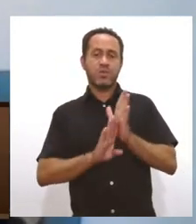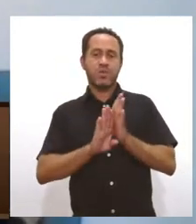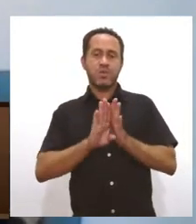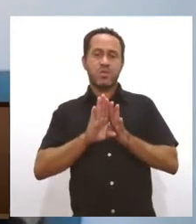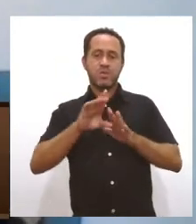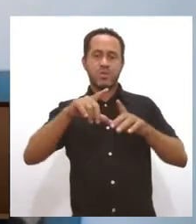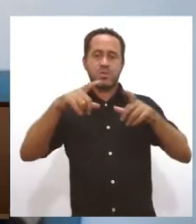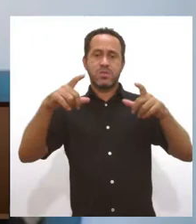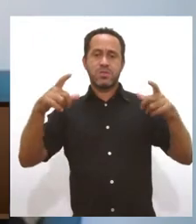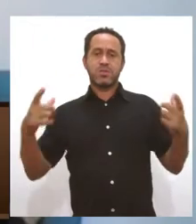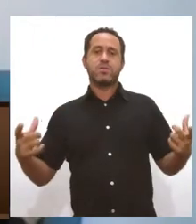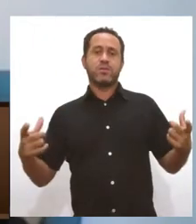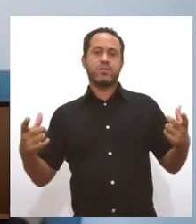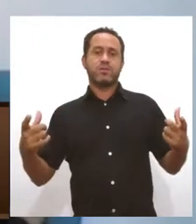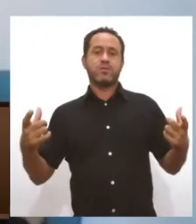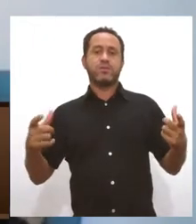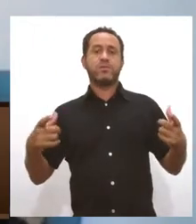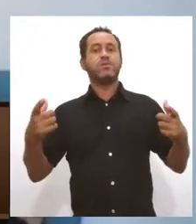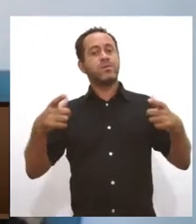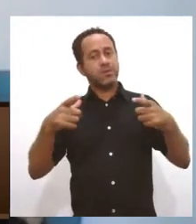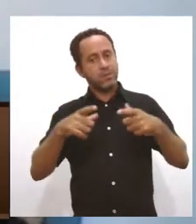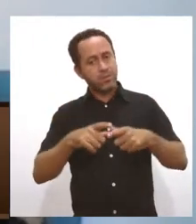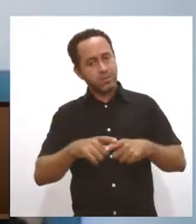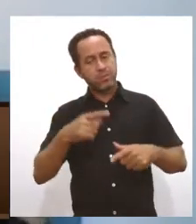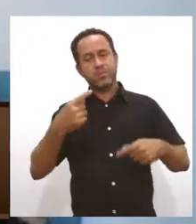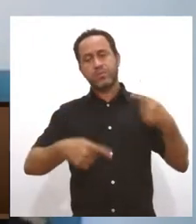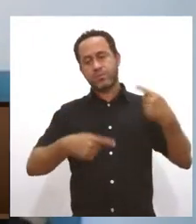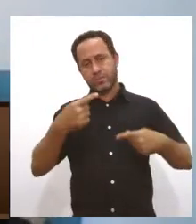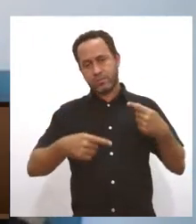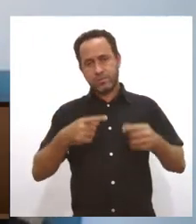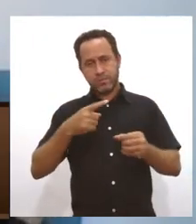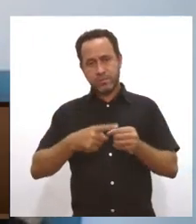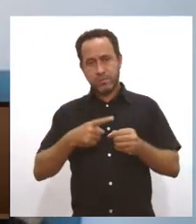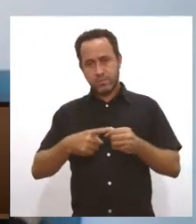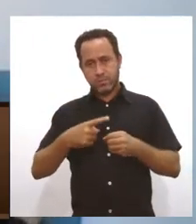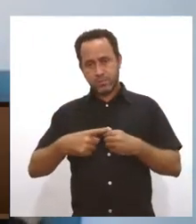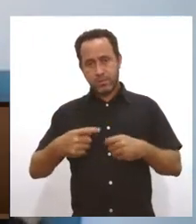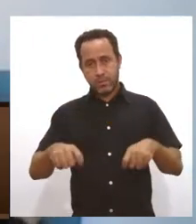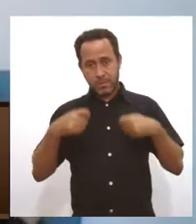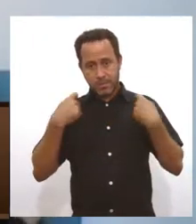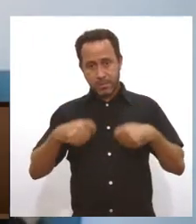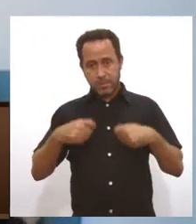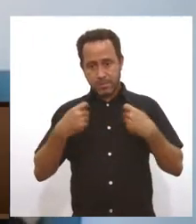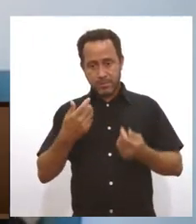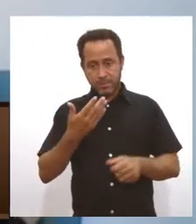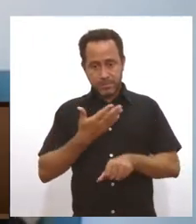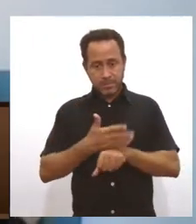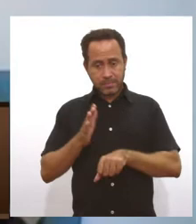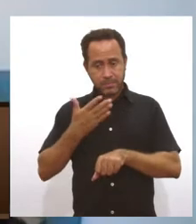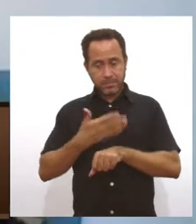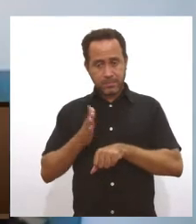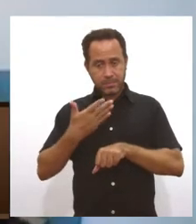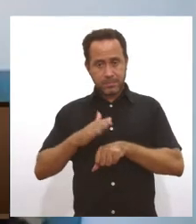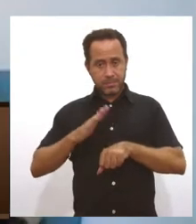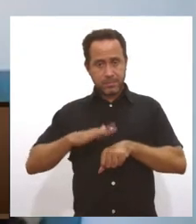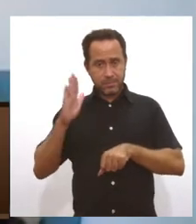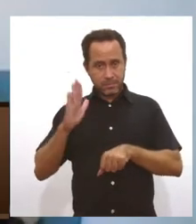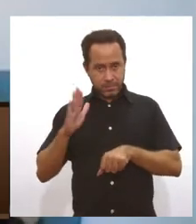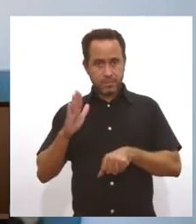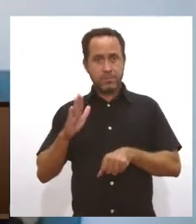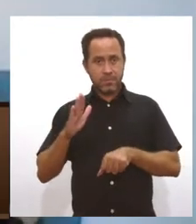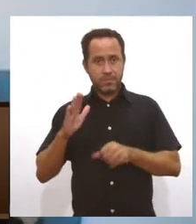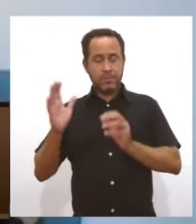preconiza a política. Então, os municípios, eles precisam estar mais preparados com o arcabouço de uma